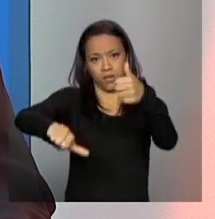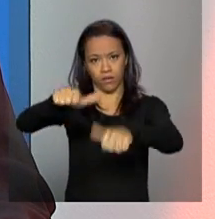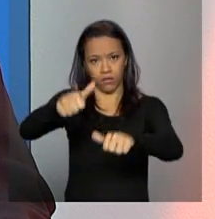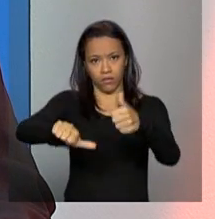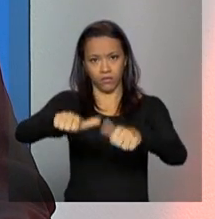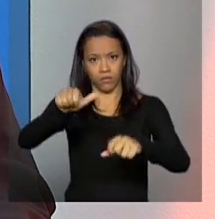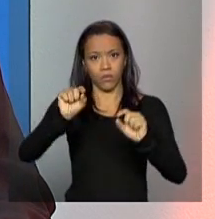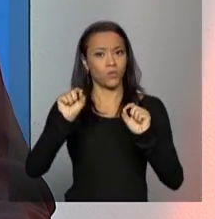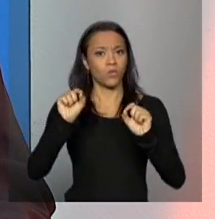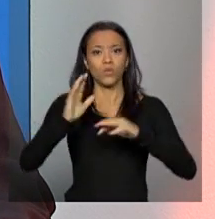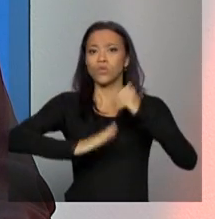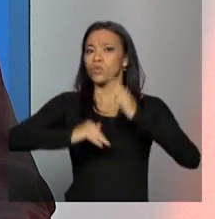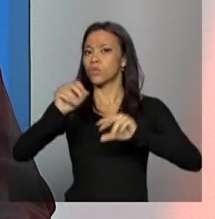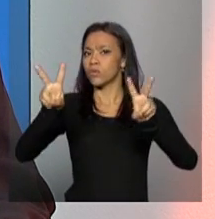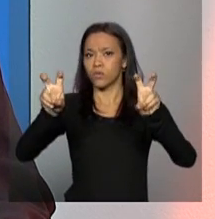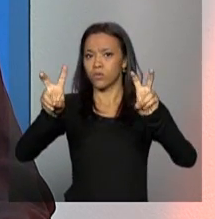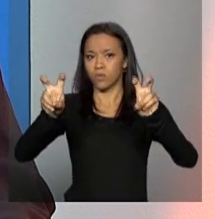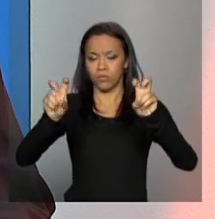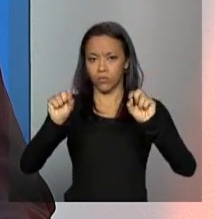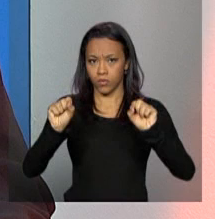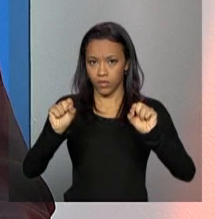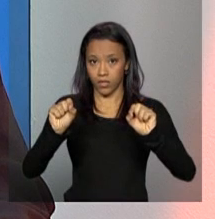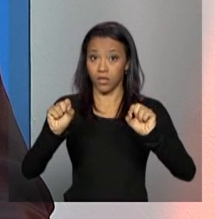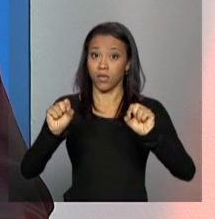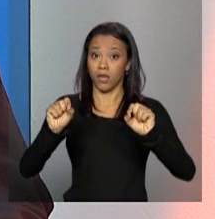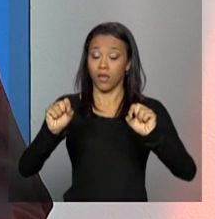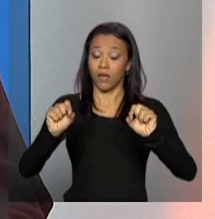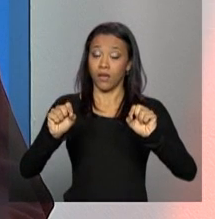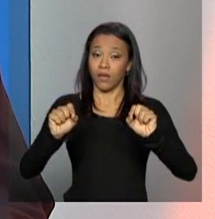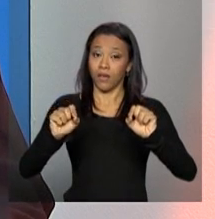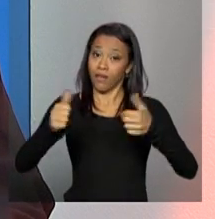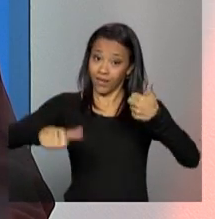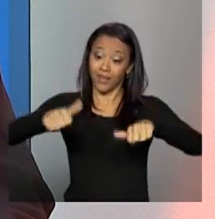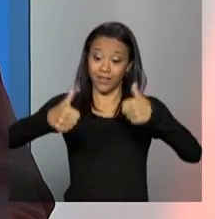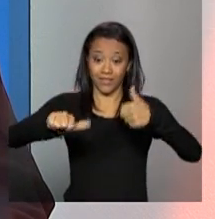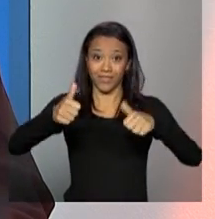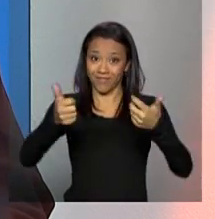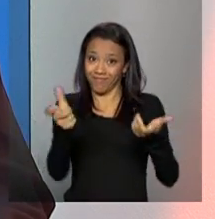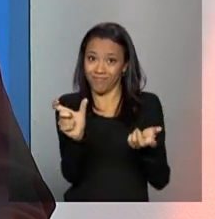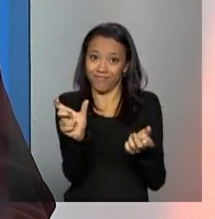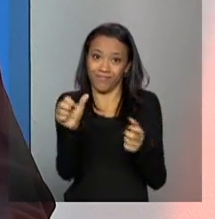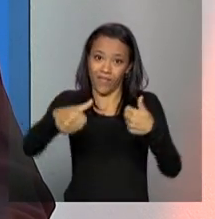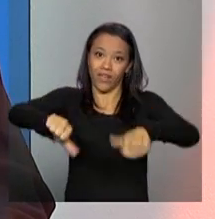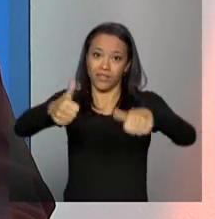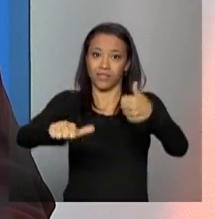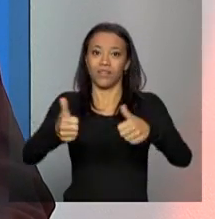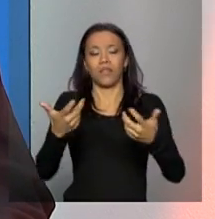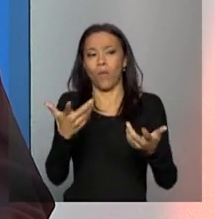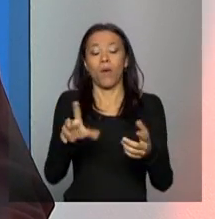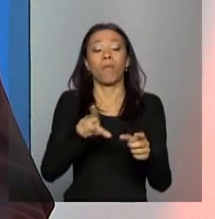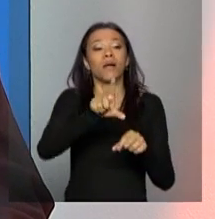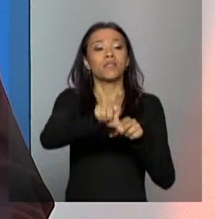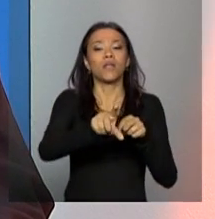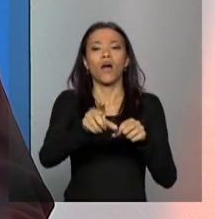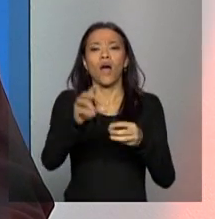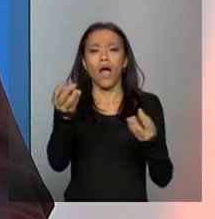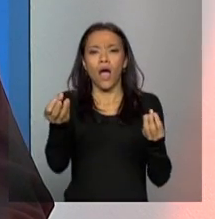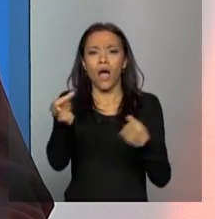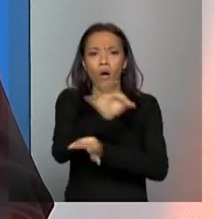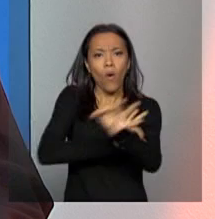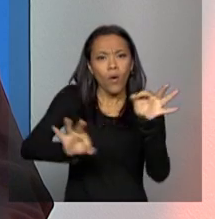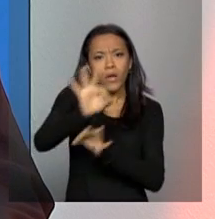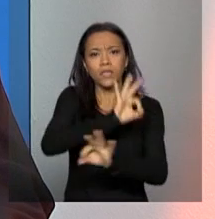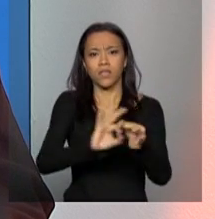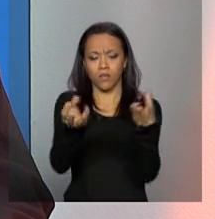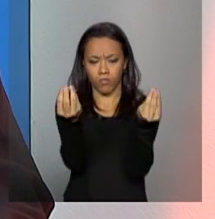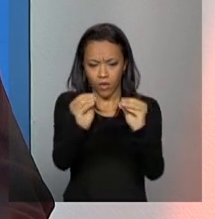questão de avaliação, avaliado na questão de avaliação, ficou legal, na formulação dos índices de desenvolvimento de gestão do